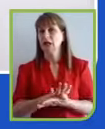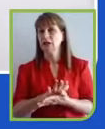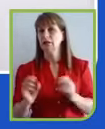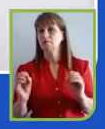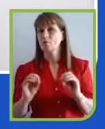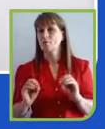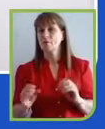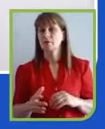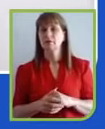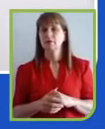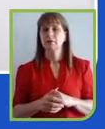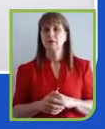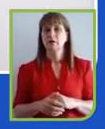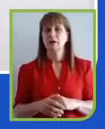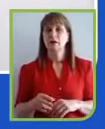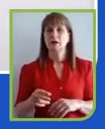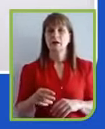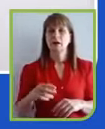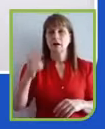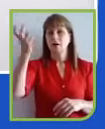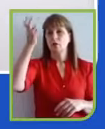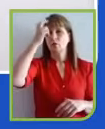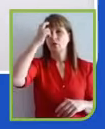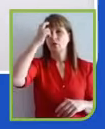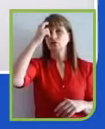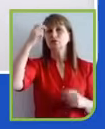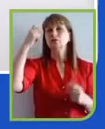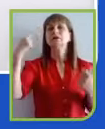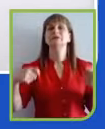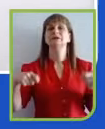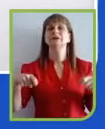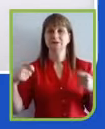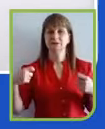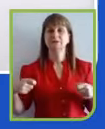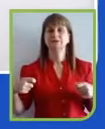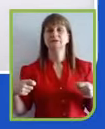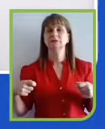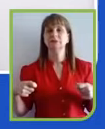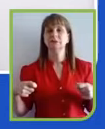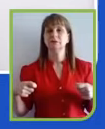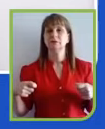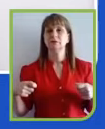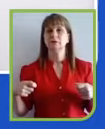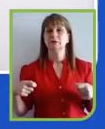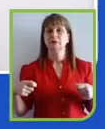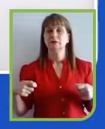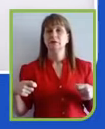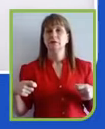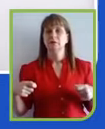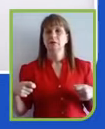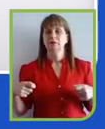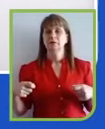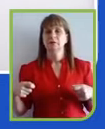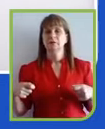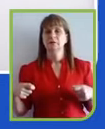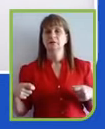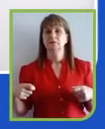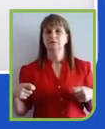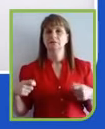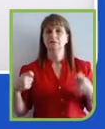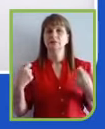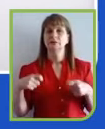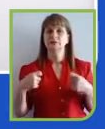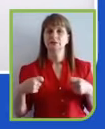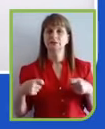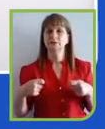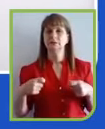A cultura necessariamente precisa ser vivida na sua transpiração. Você precisa viver a cultura,